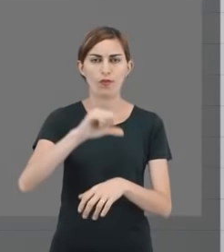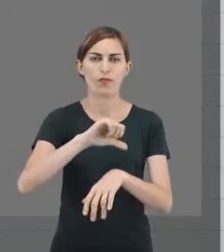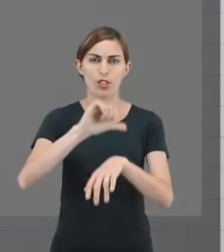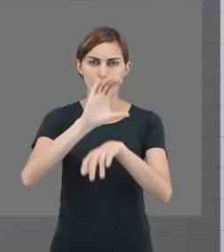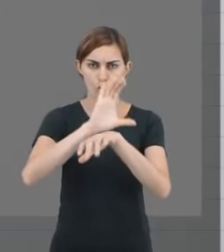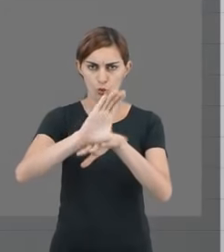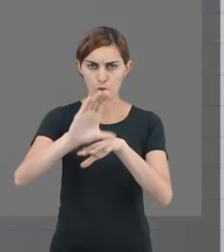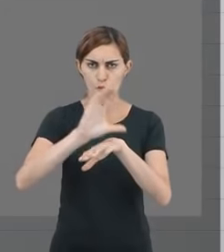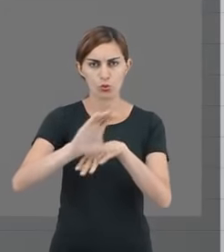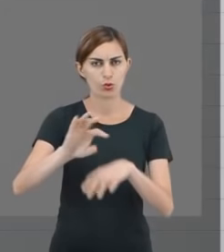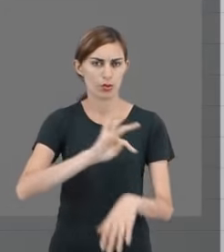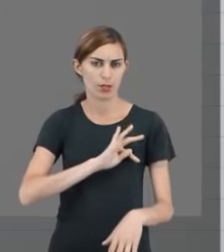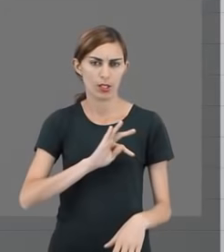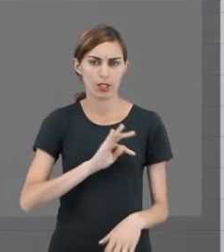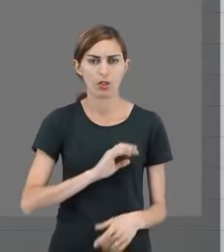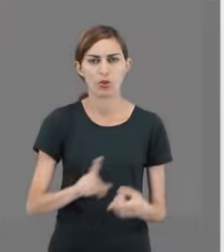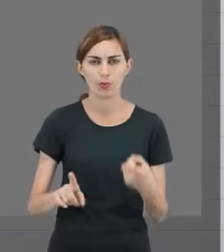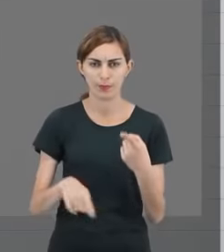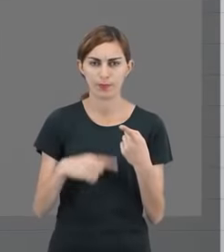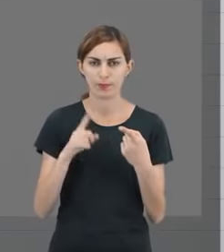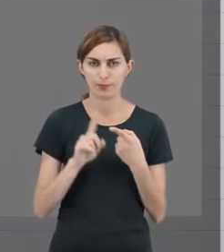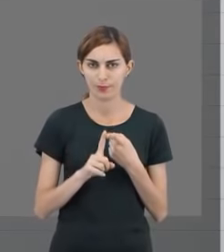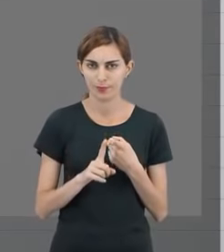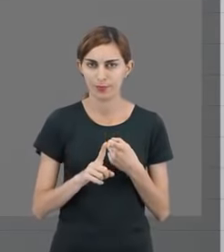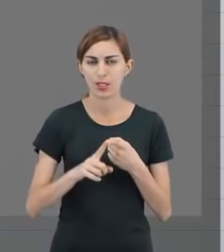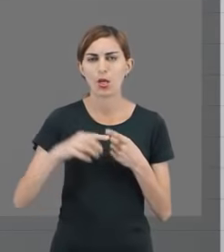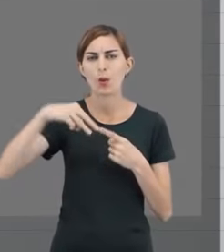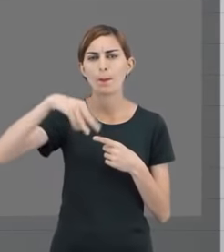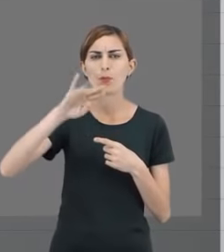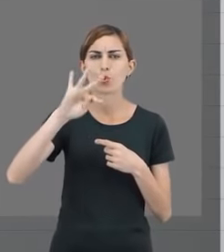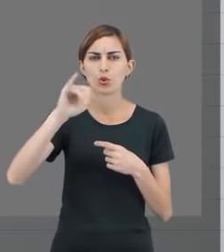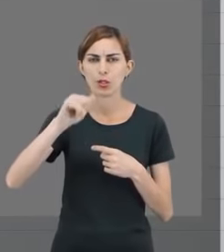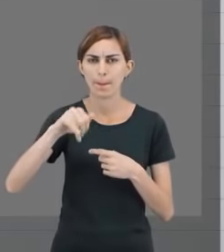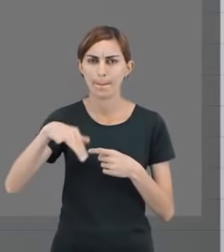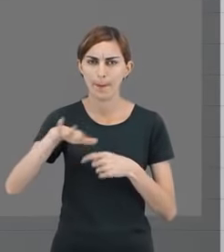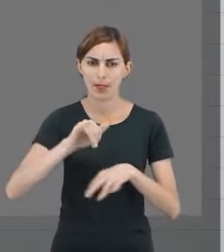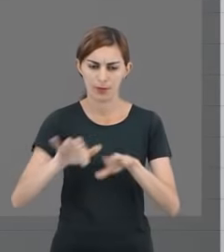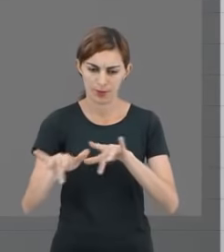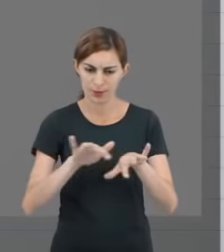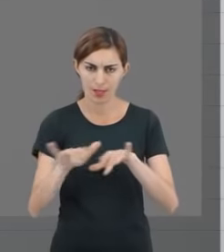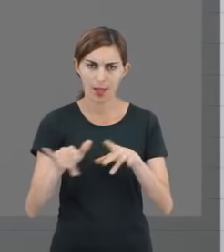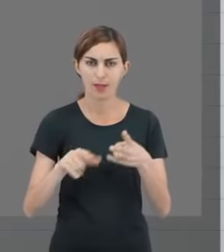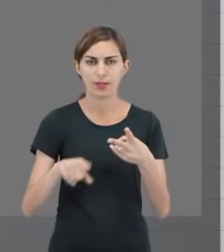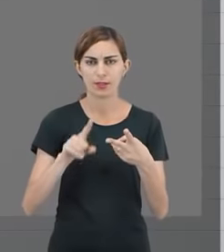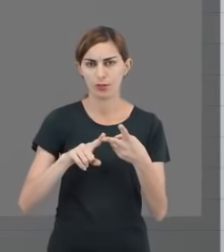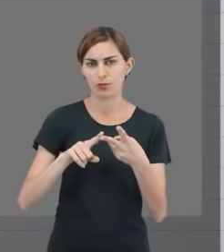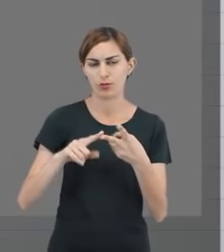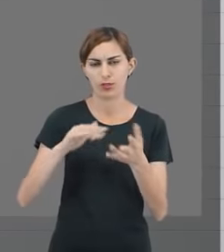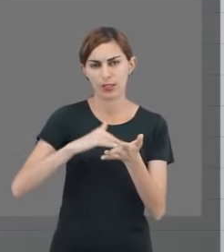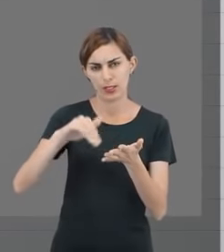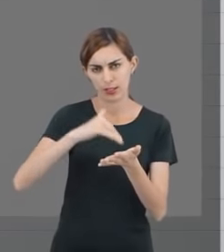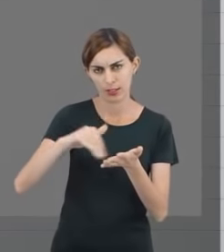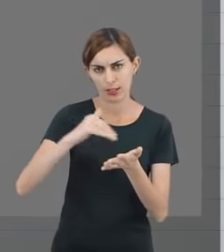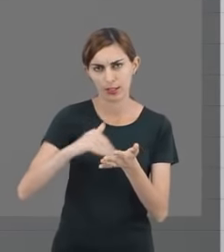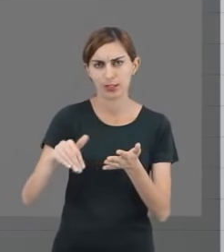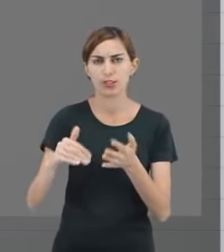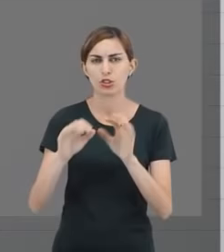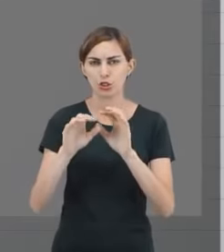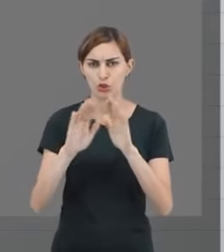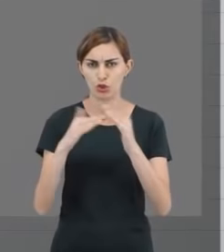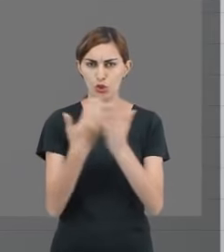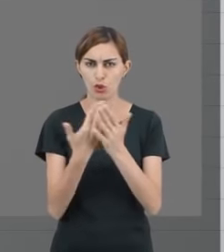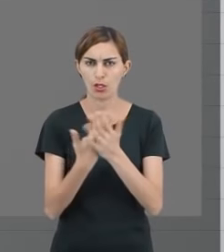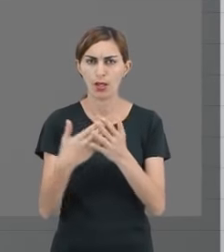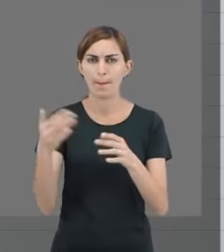técnicos. São eles, multimeios didáticos, secretaria escolar, biblioteconomia,